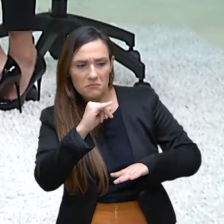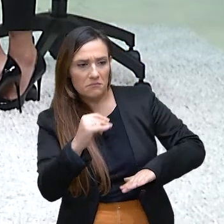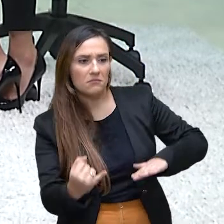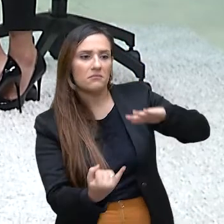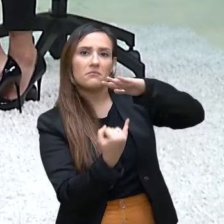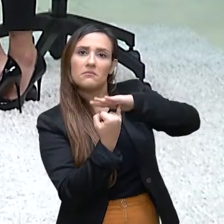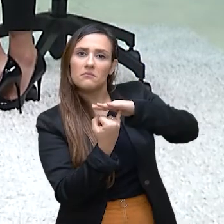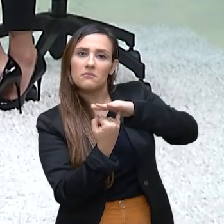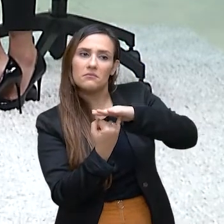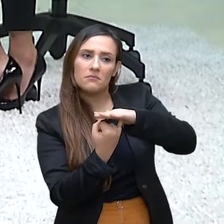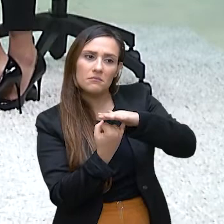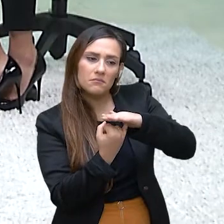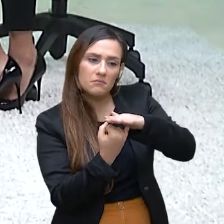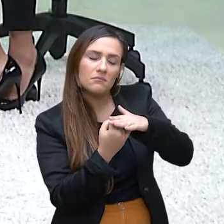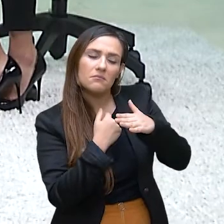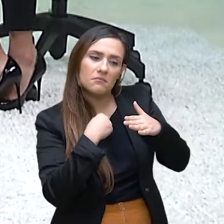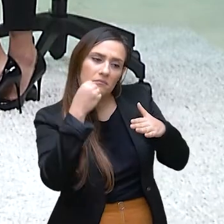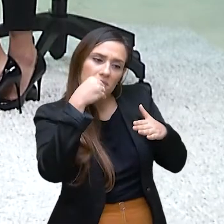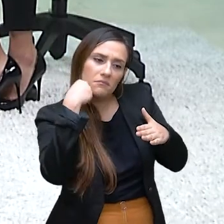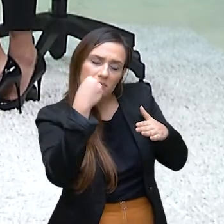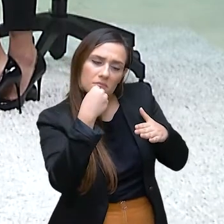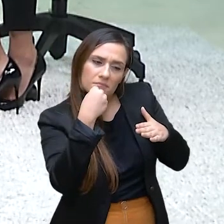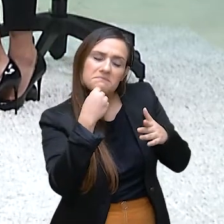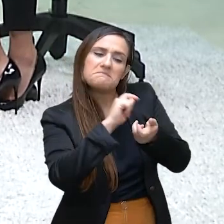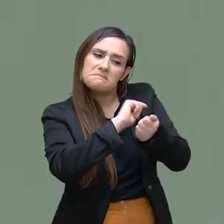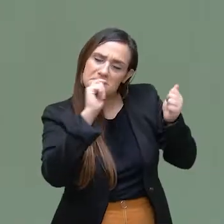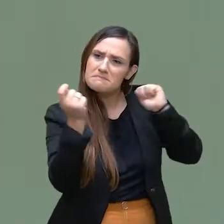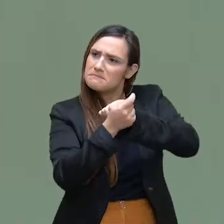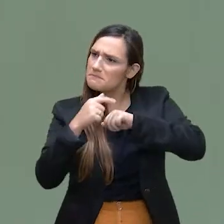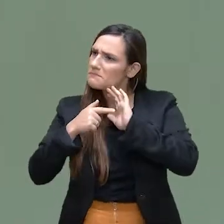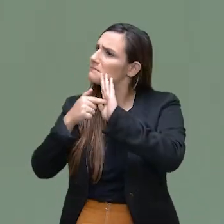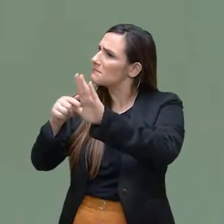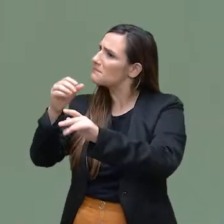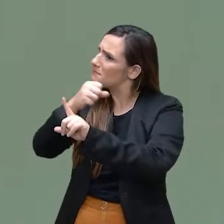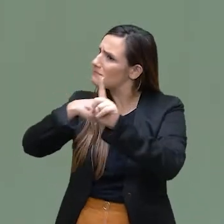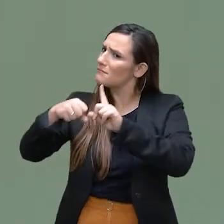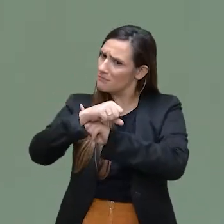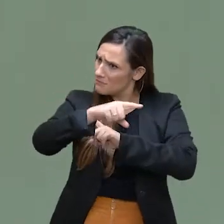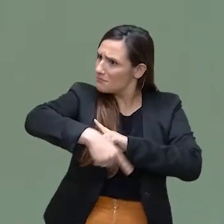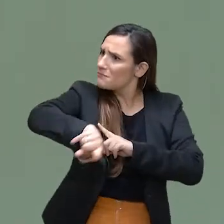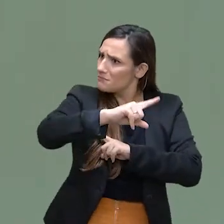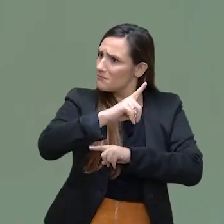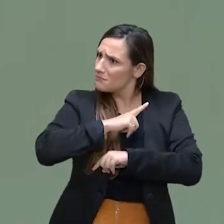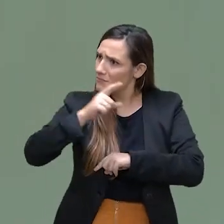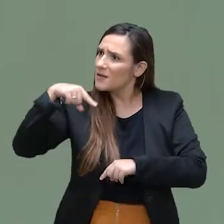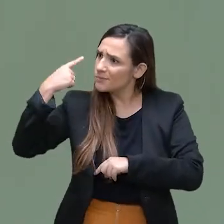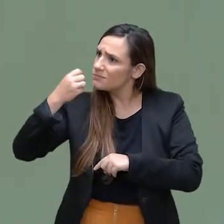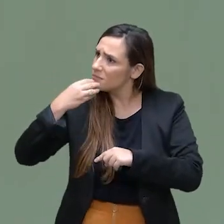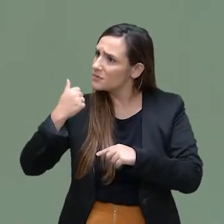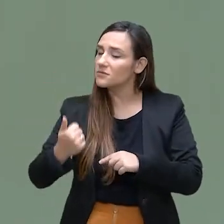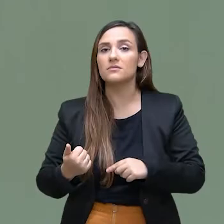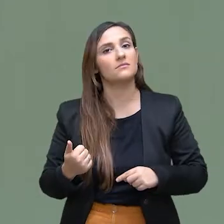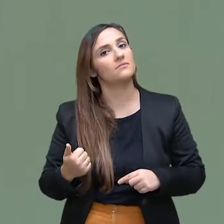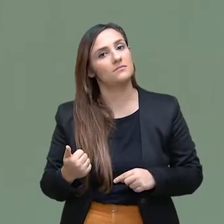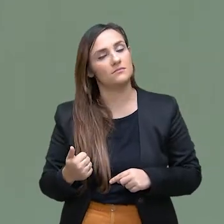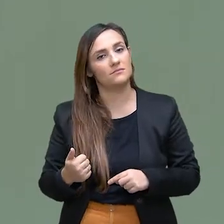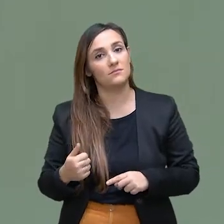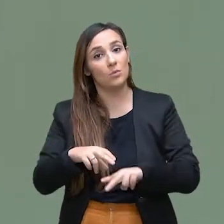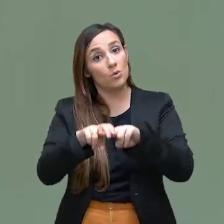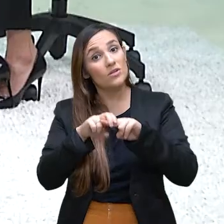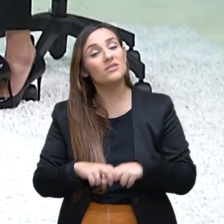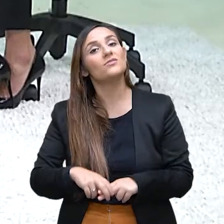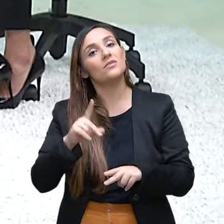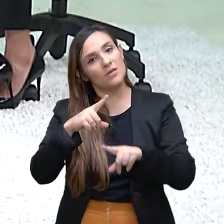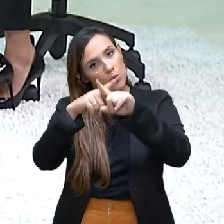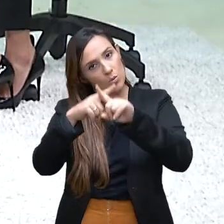é que a gente apresenta para a sociedade, apresenta para a sociedade de advogados, né? E torna interessante um concurso